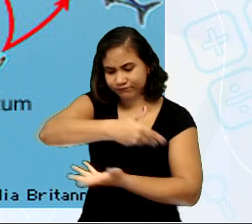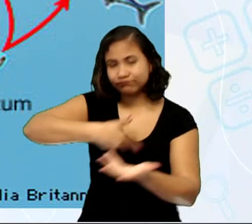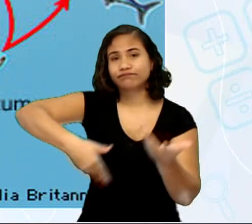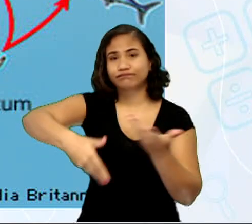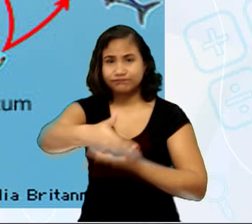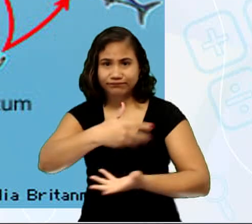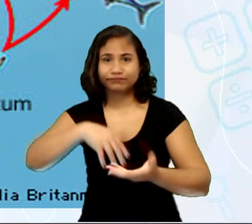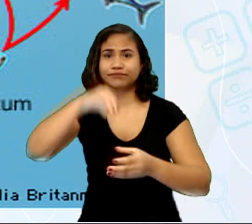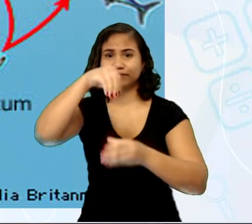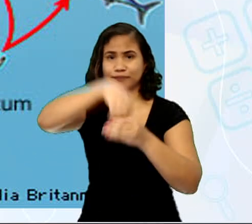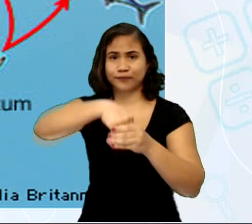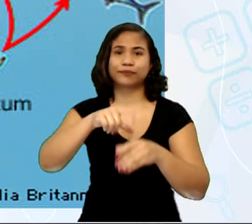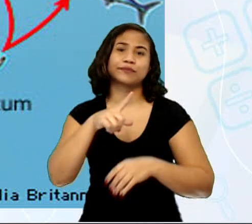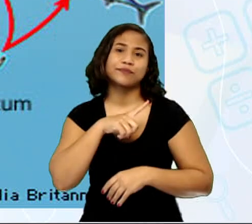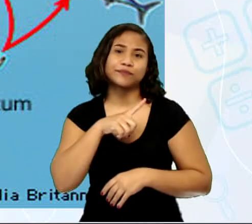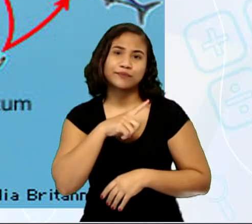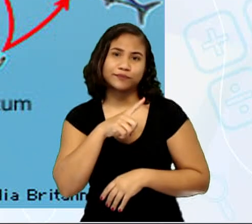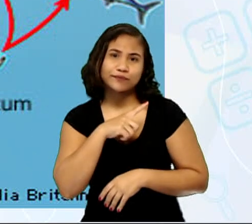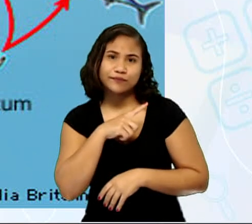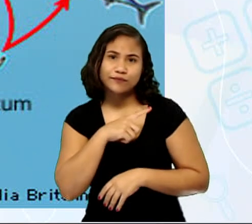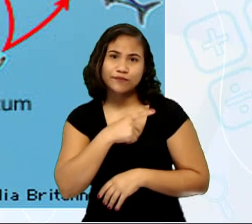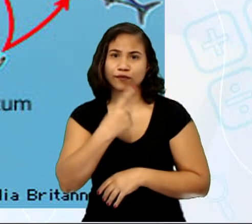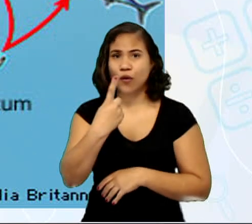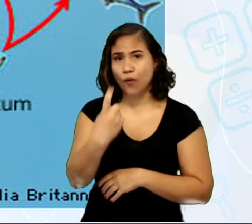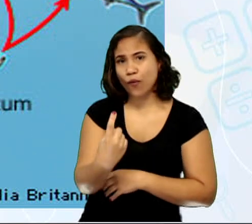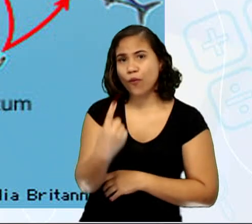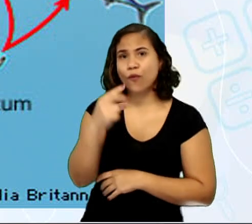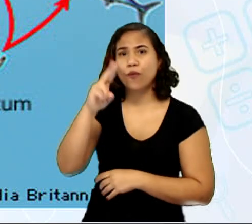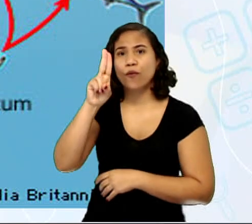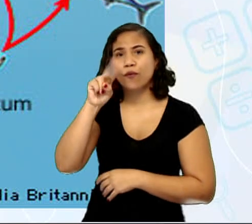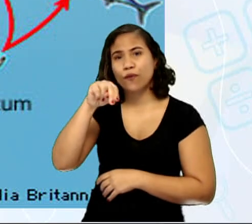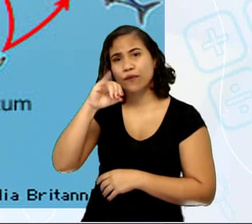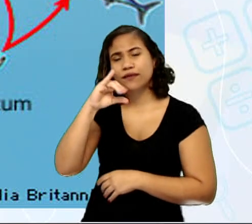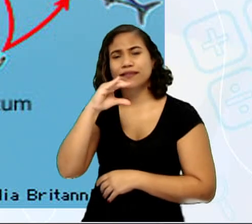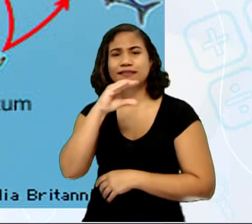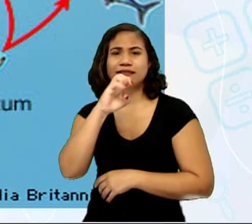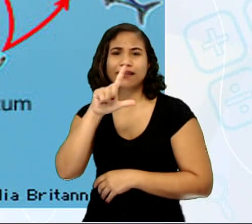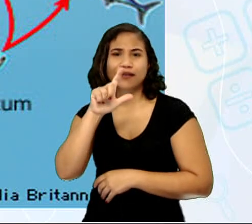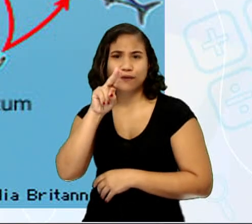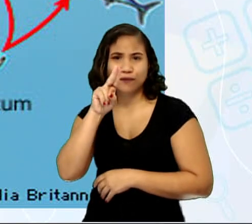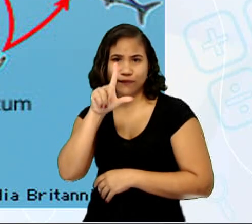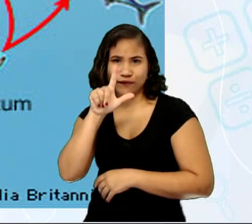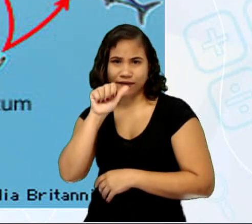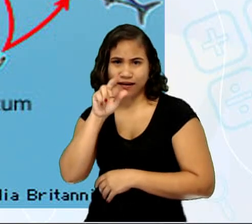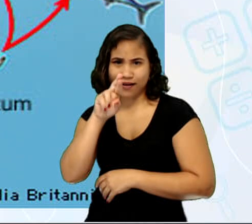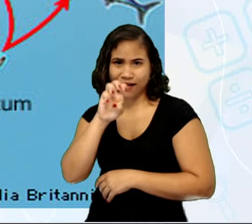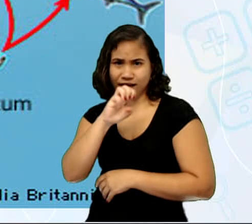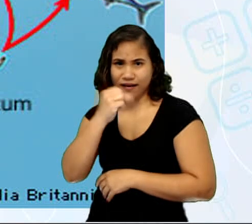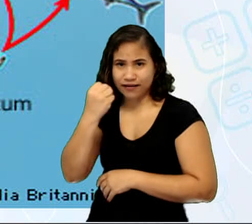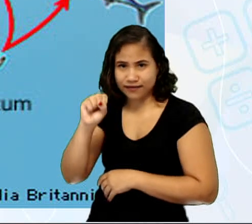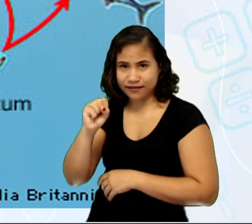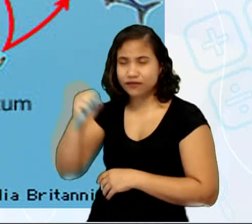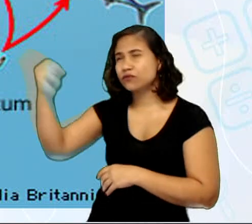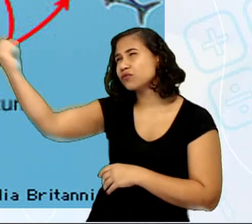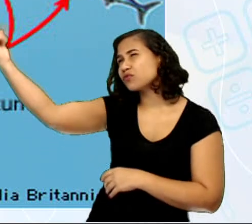alimentar, nós temos aí os seres unicelulares, que são os produtores, que recebem a luz do sol. Temos